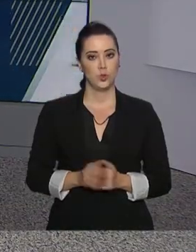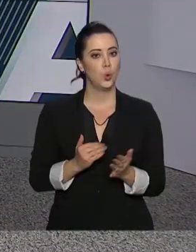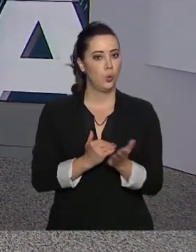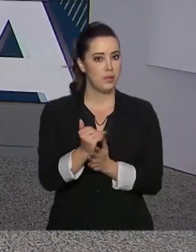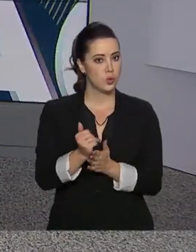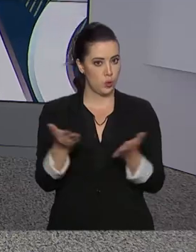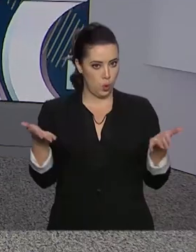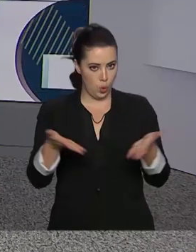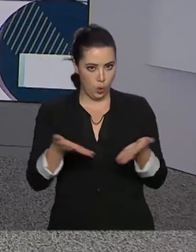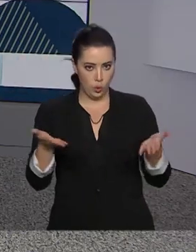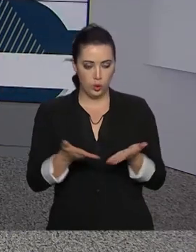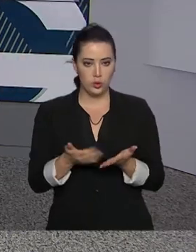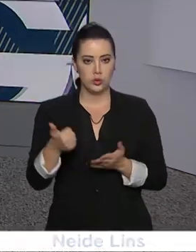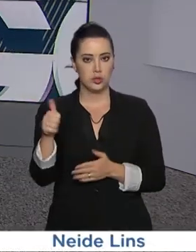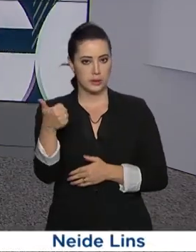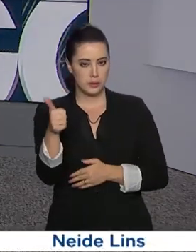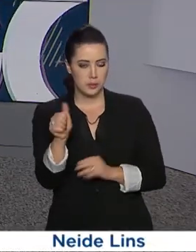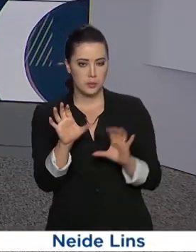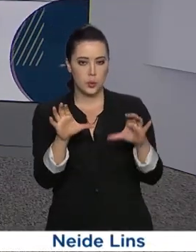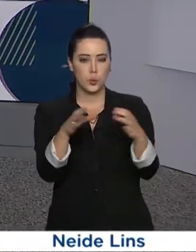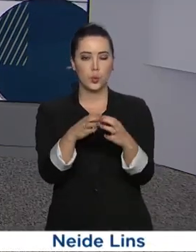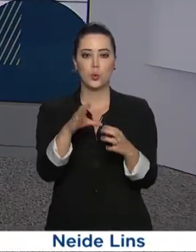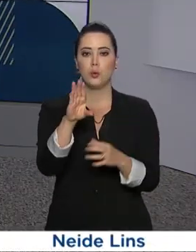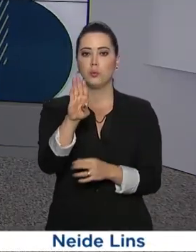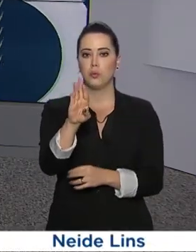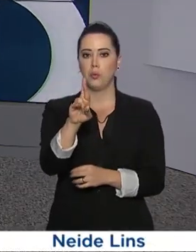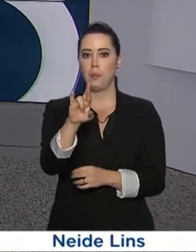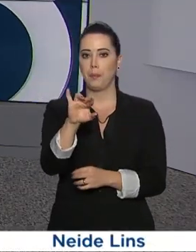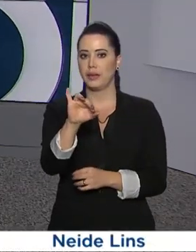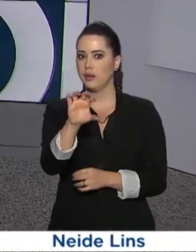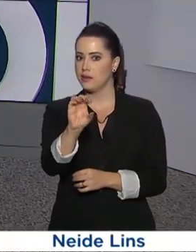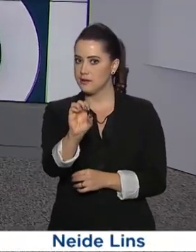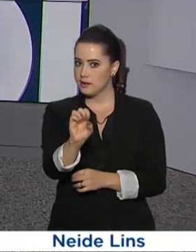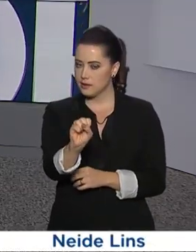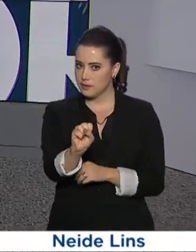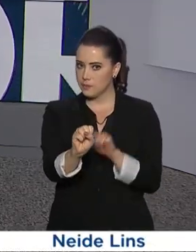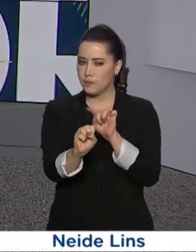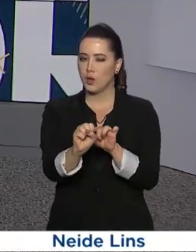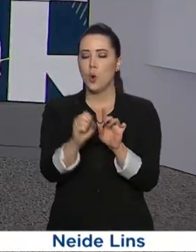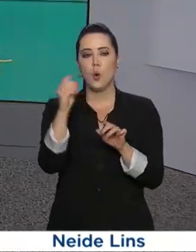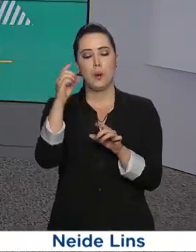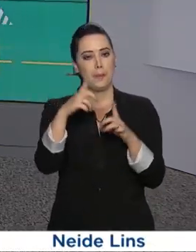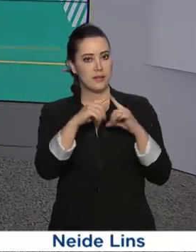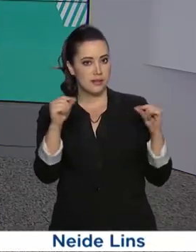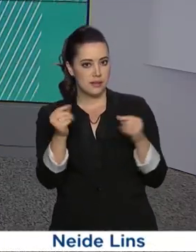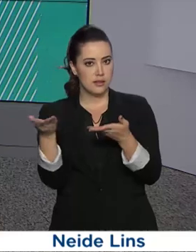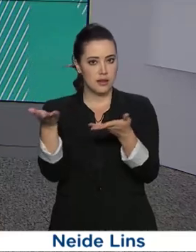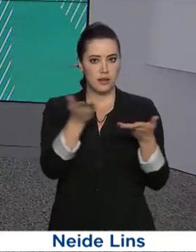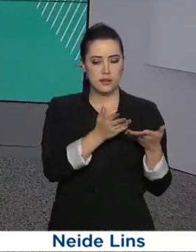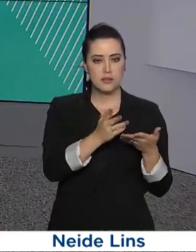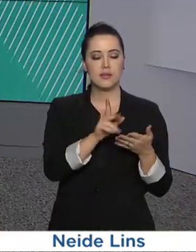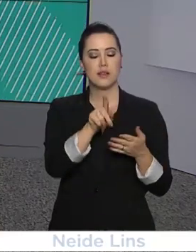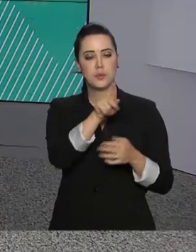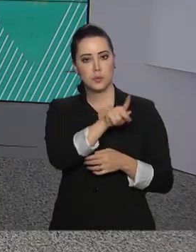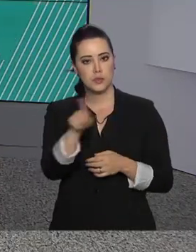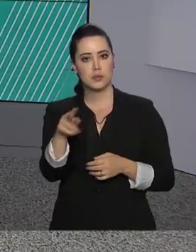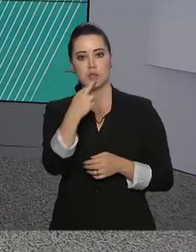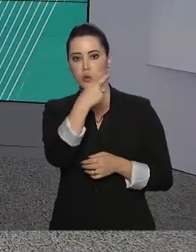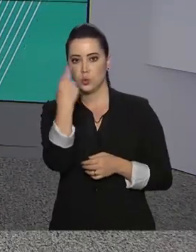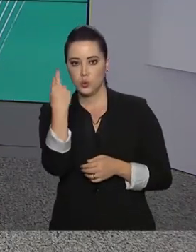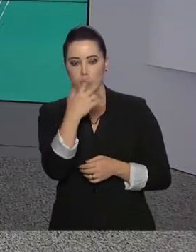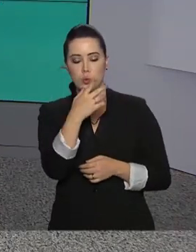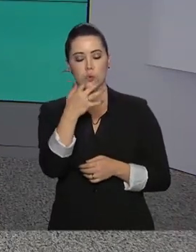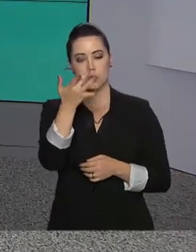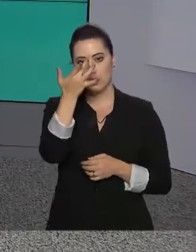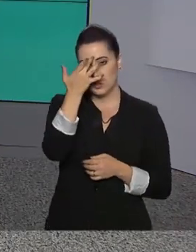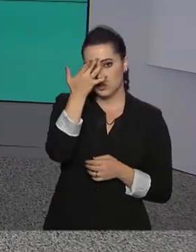Começou hoje a 11ª cúpula do BRICS. Brasília está recebendo os chefes de Estado de Rússia, Índia, China e África do Sul.